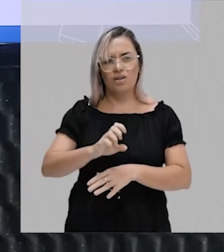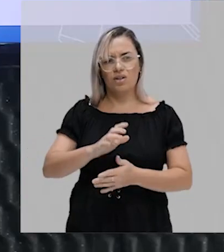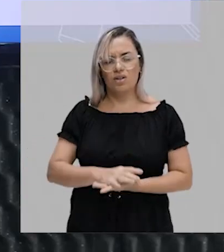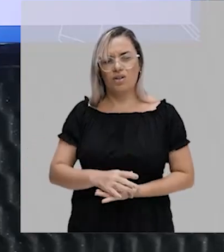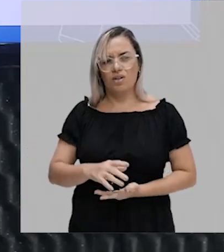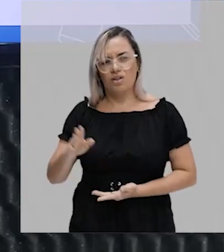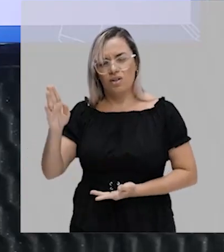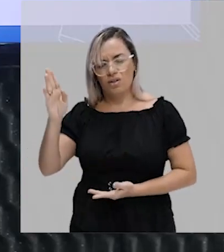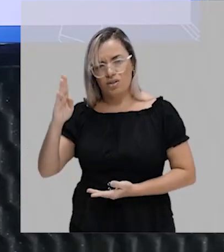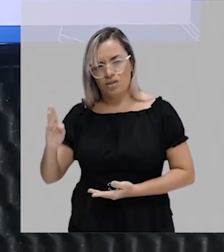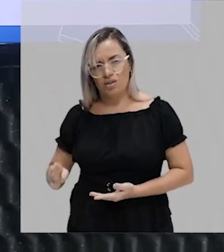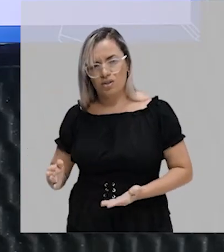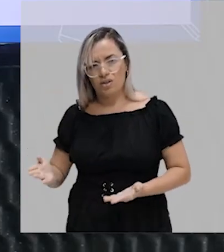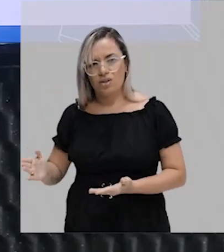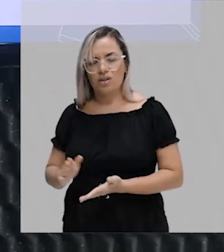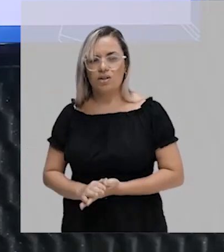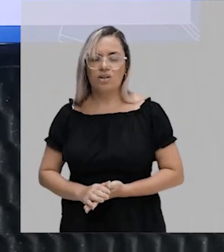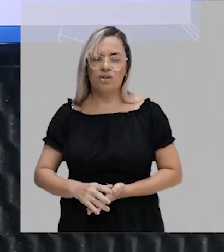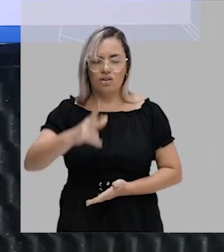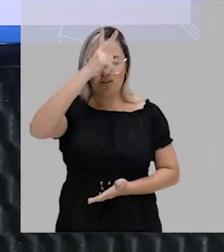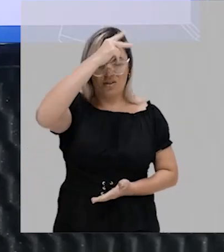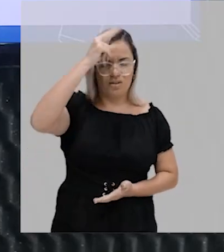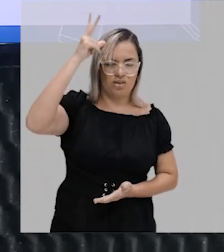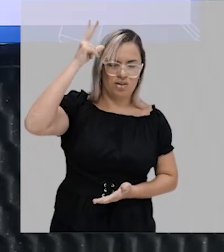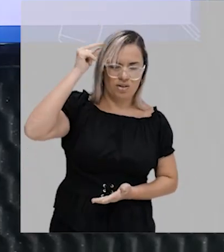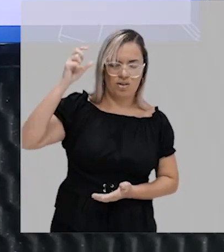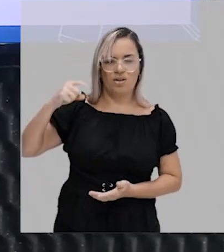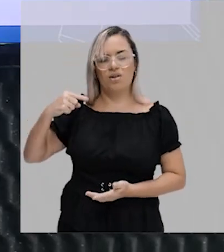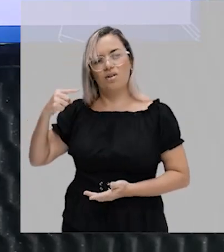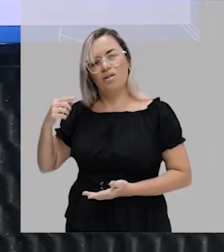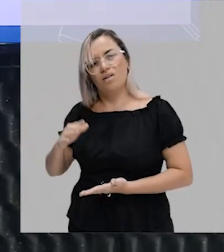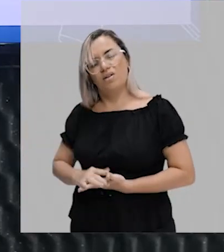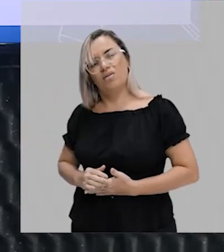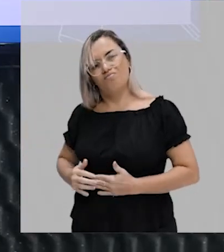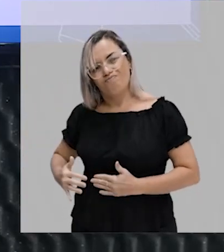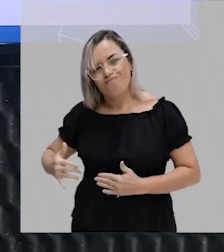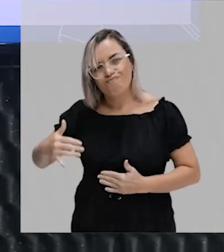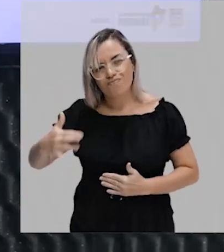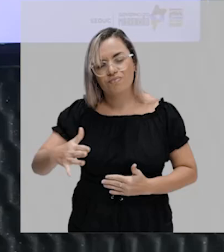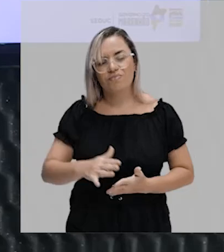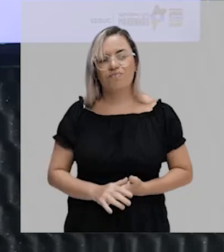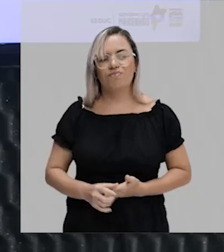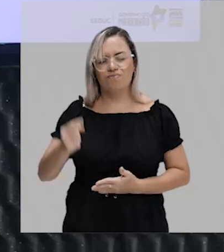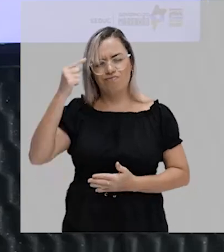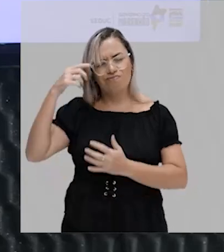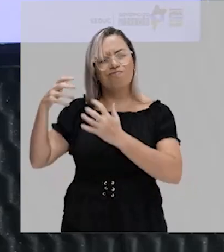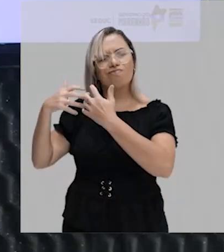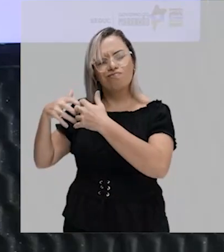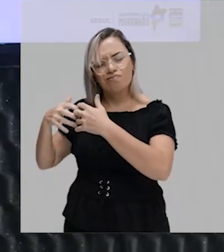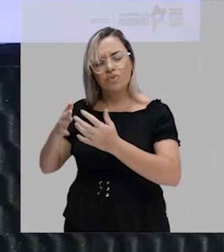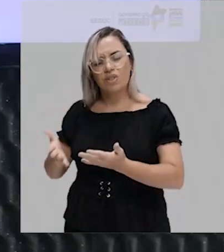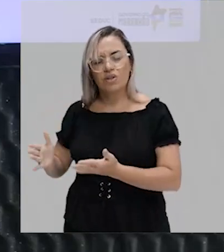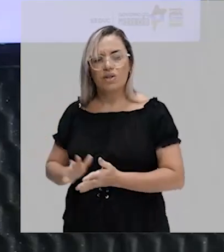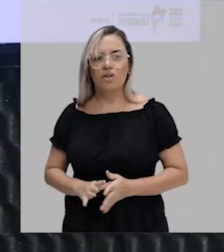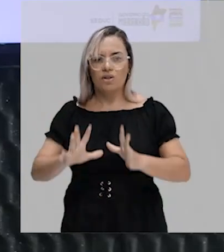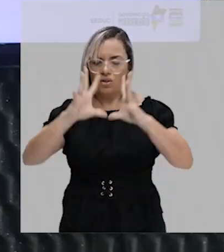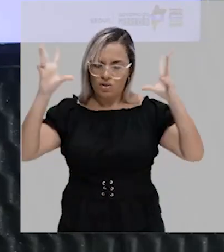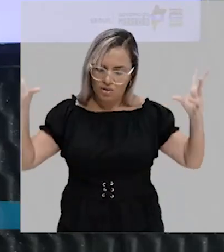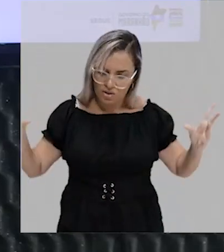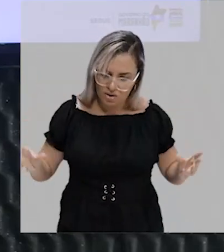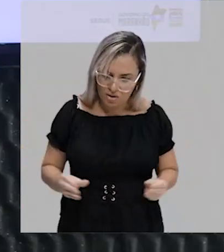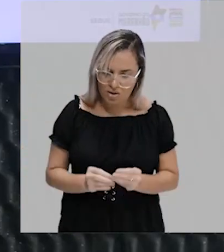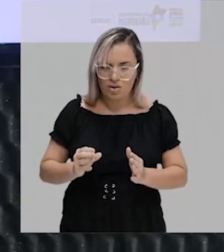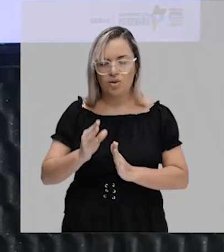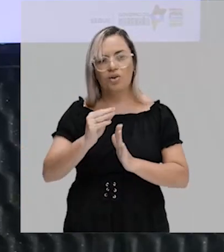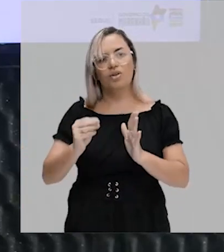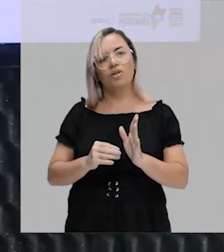São poucas, Assim também como prefeitas, deputadas, e assim por diante. E com isso, a gente encerra mais uma aula de Sociologia. Espero que tenha